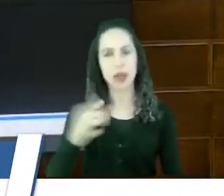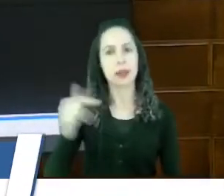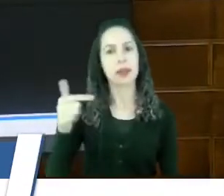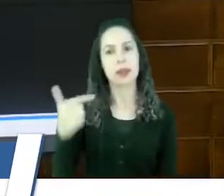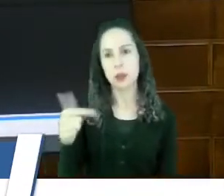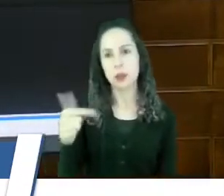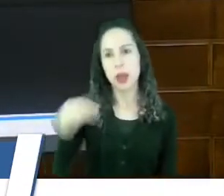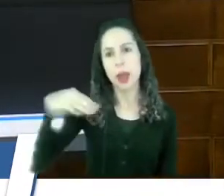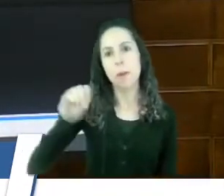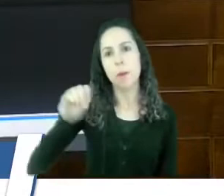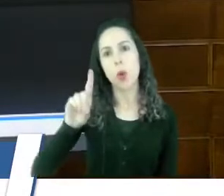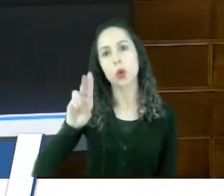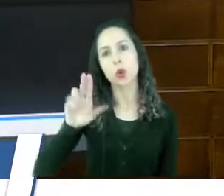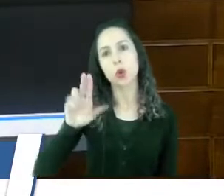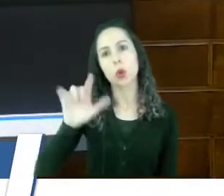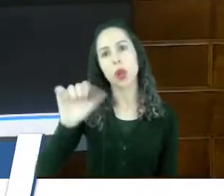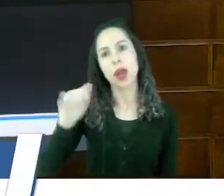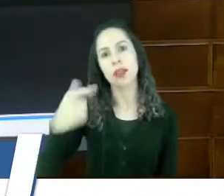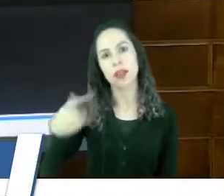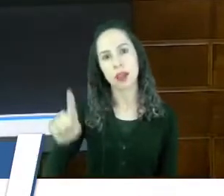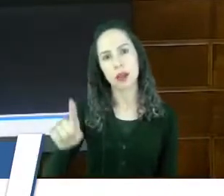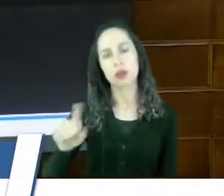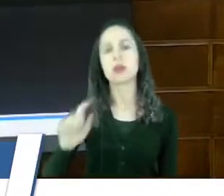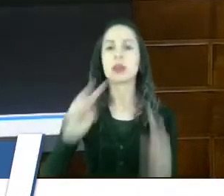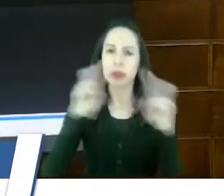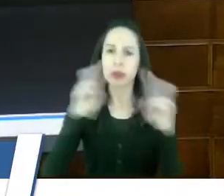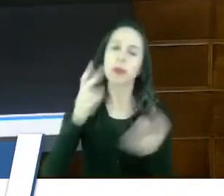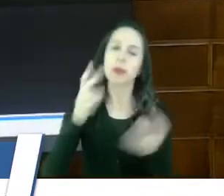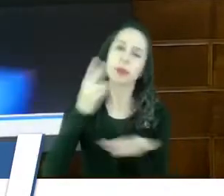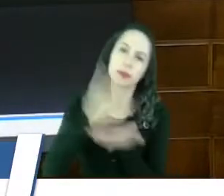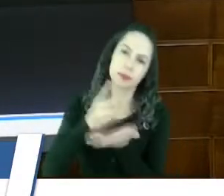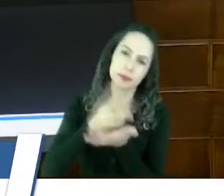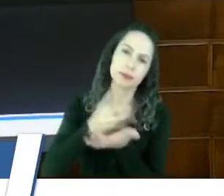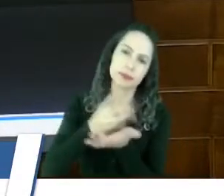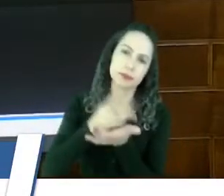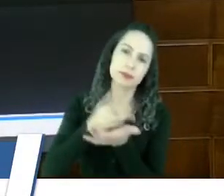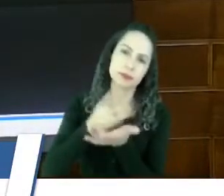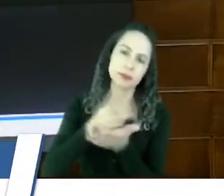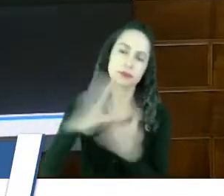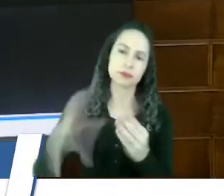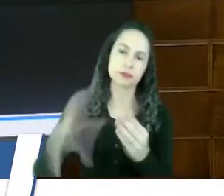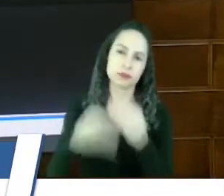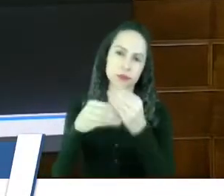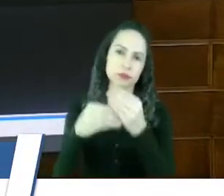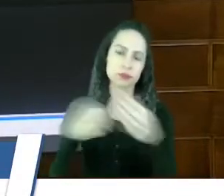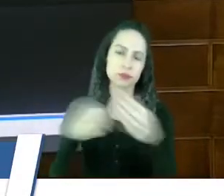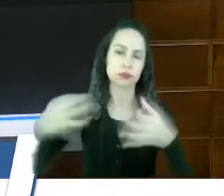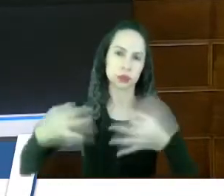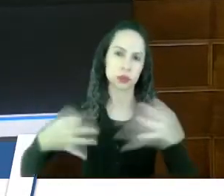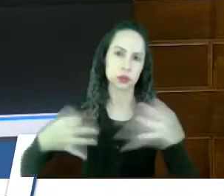E, evidentemente, que a questão da irrepetibilidade está implícita no julgamento.